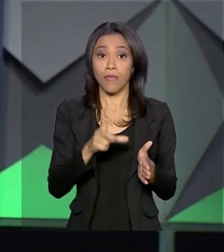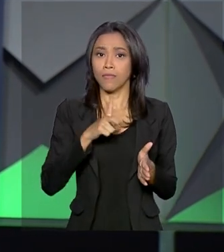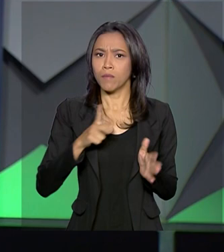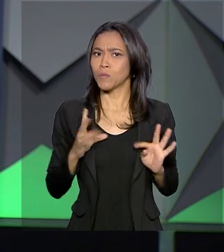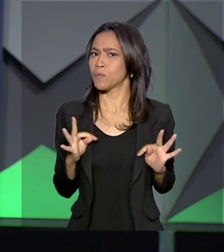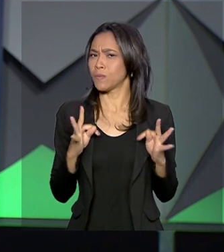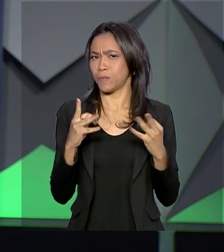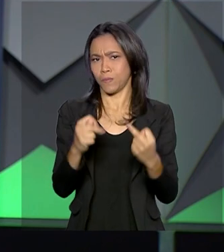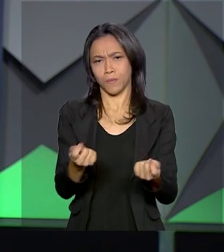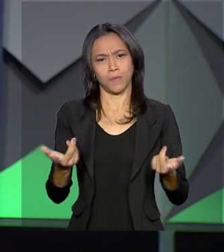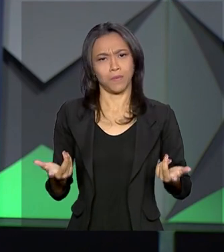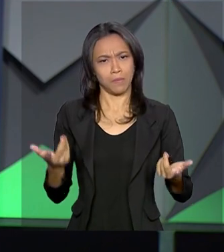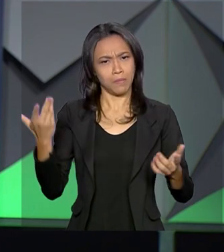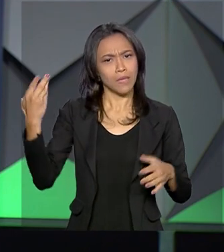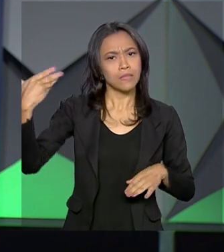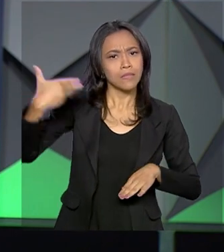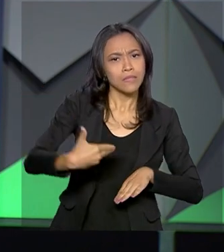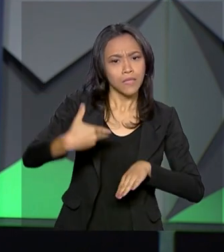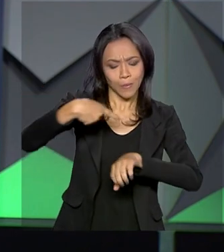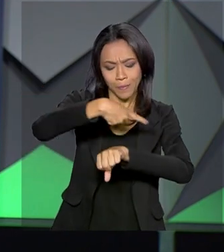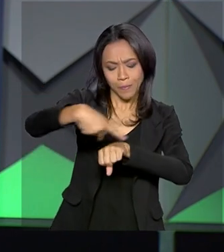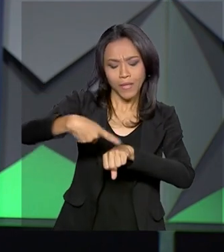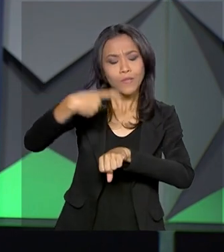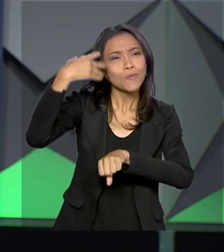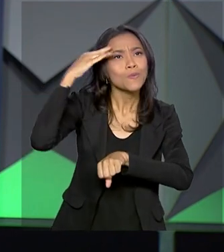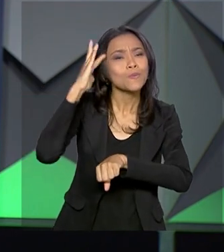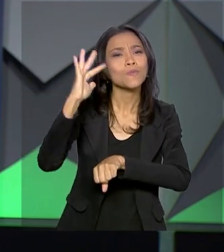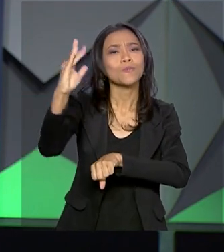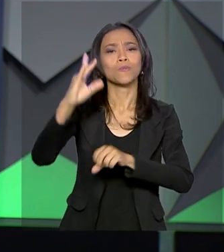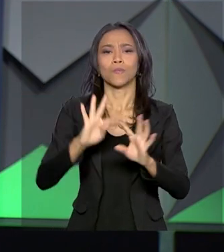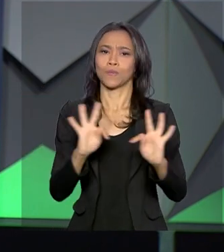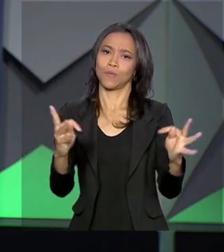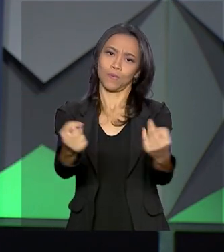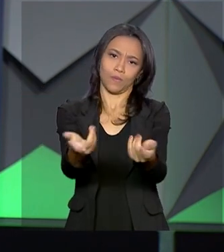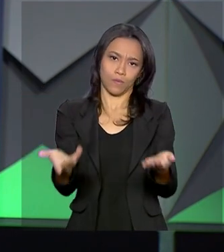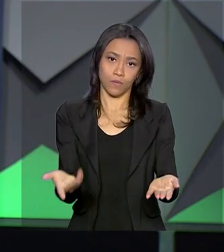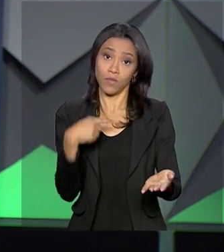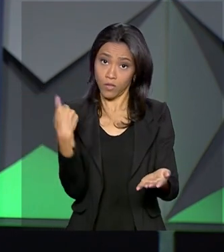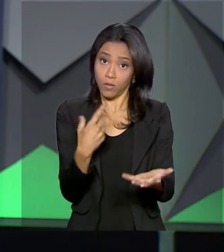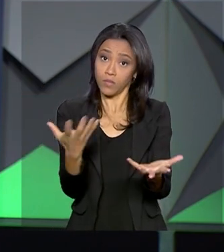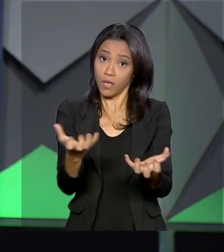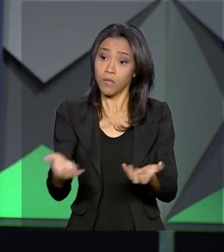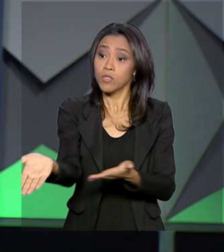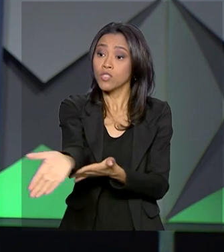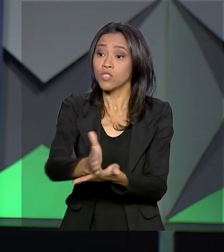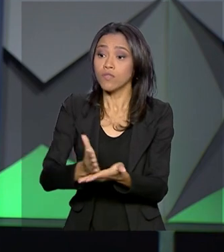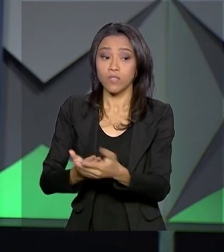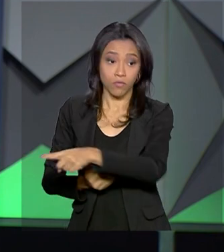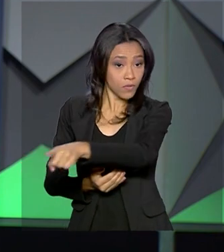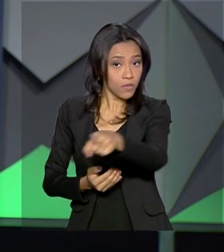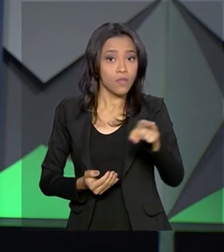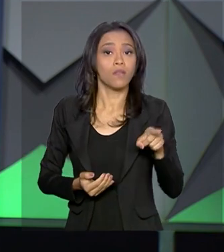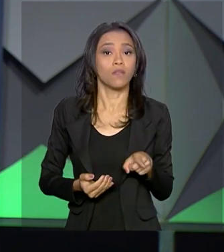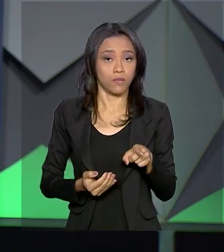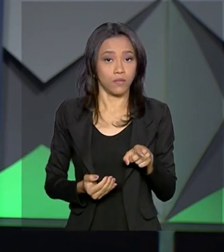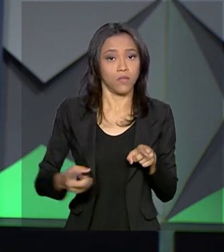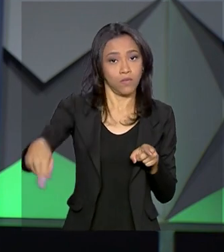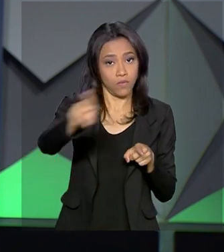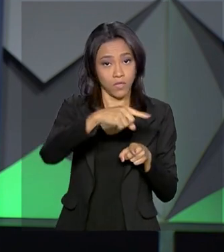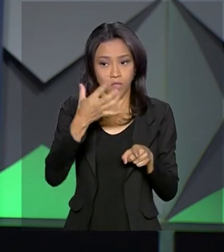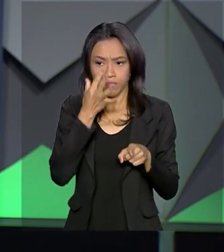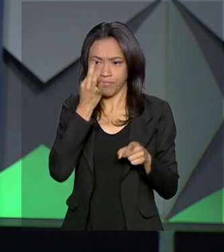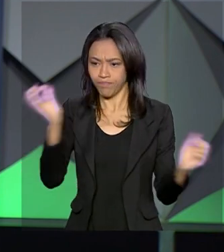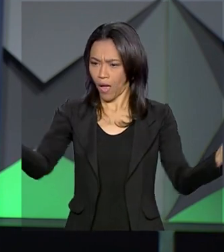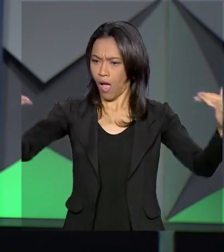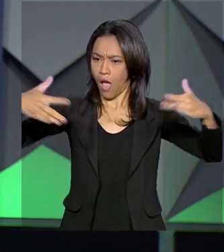aquela nação do sonho de todos nós. E nós queremos repartir isso com vocês, com os senhores que estão aqui